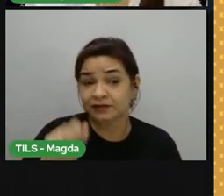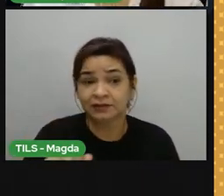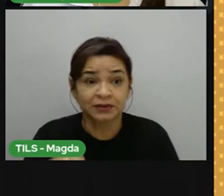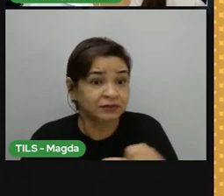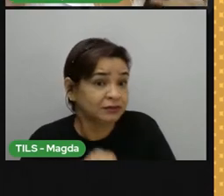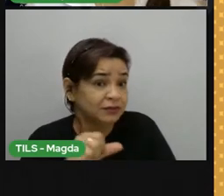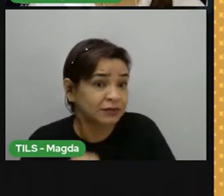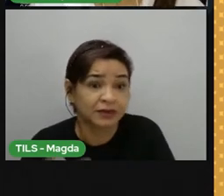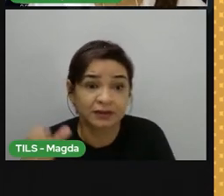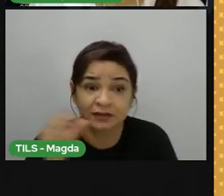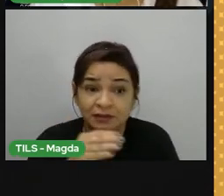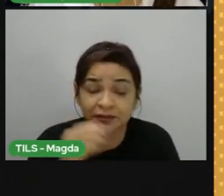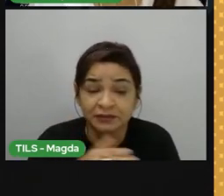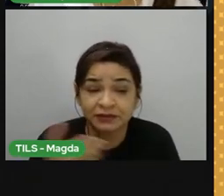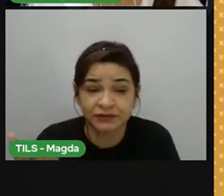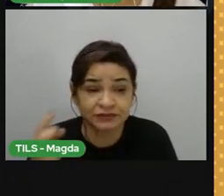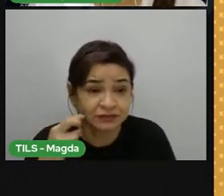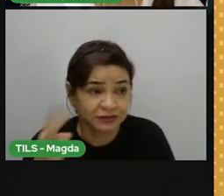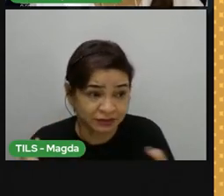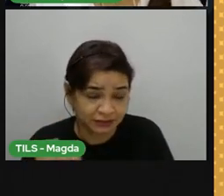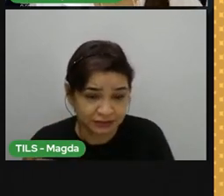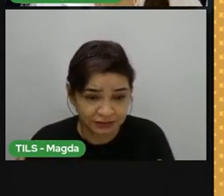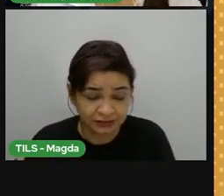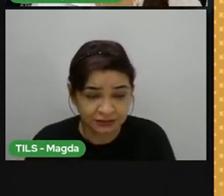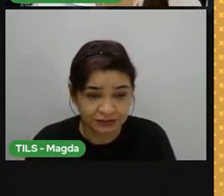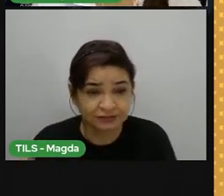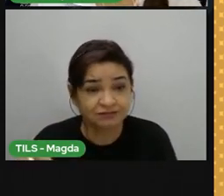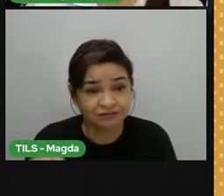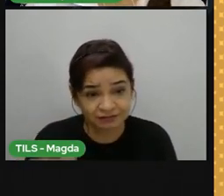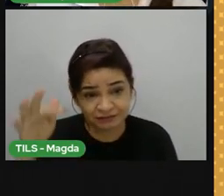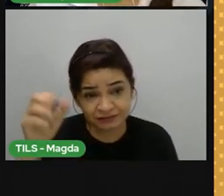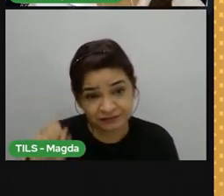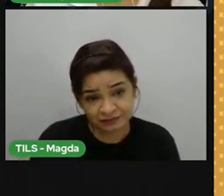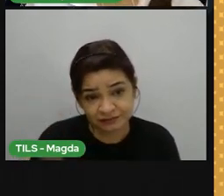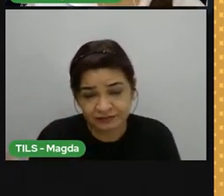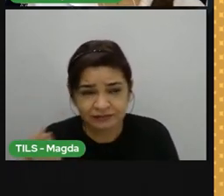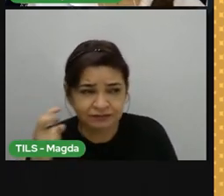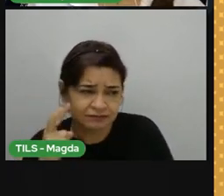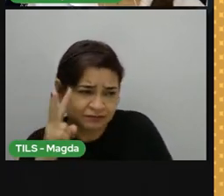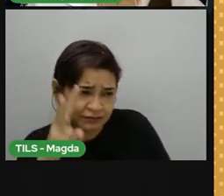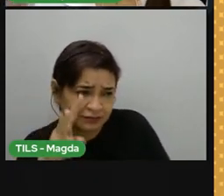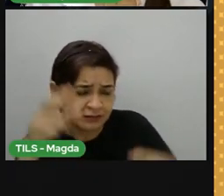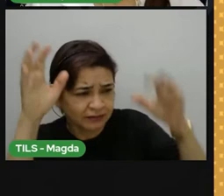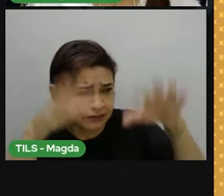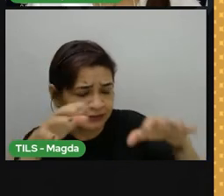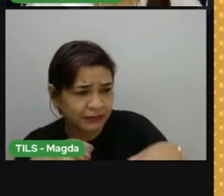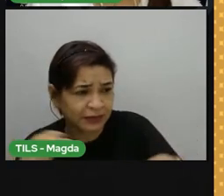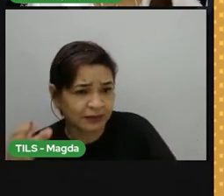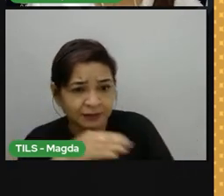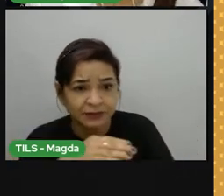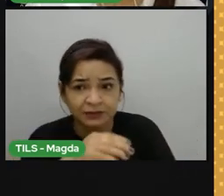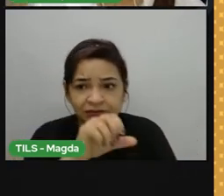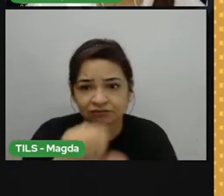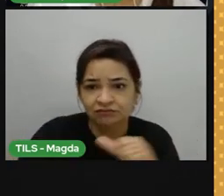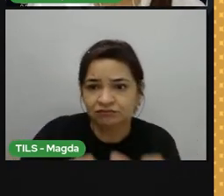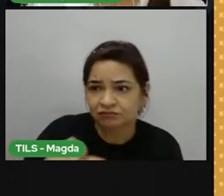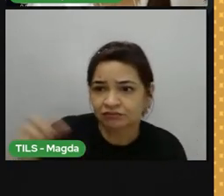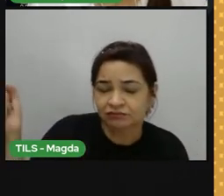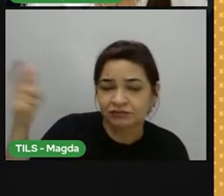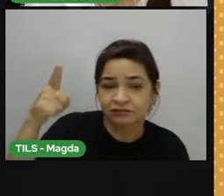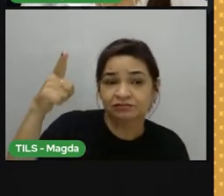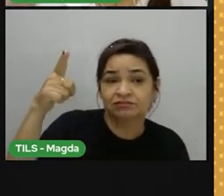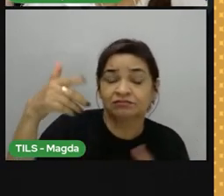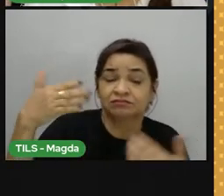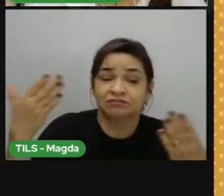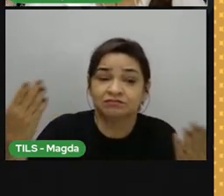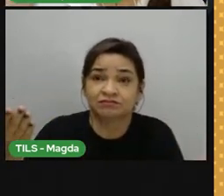momento. e é o que a gente vê muito acontecendo, inclusive aqui na nossa cidade. A gente olha, está chovendo, depois a gente vê e está sol, ou então o contrário.